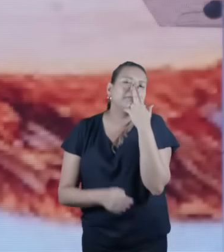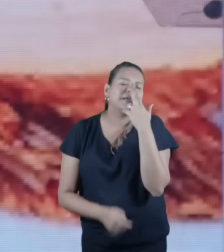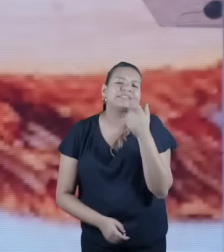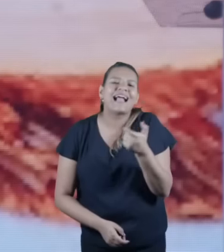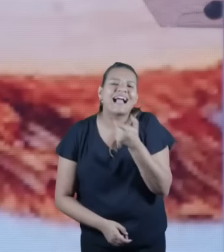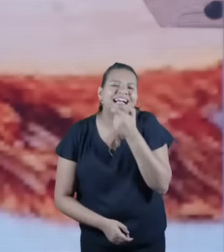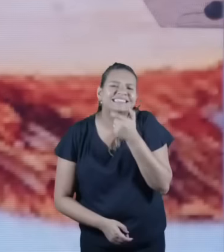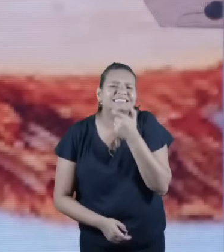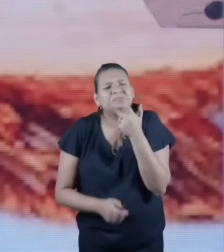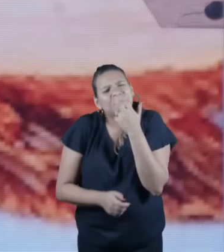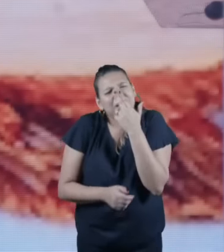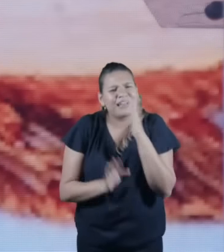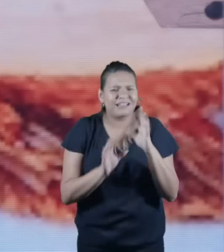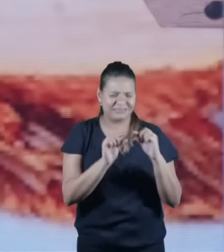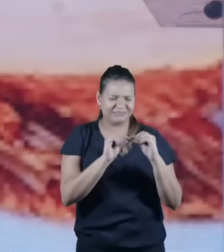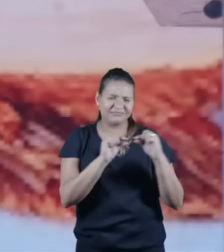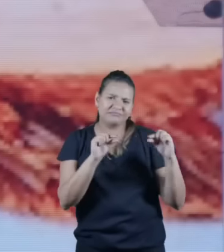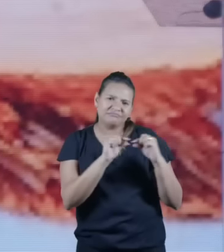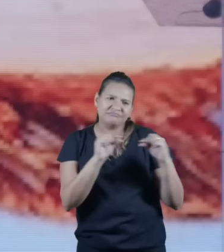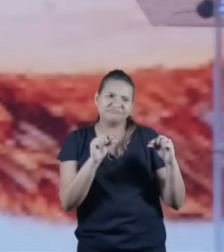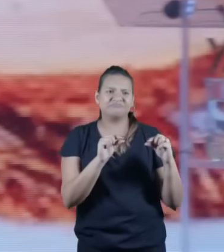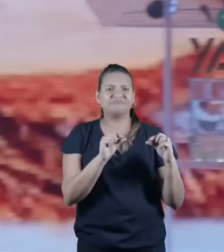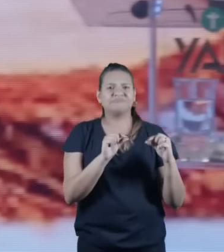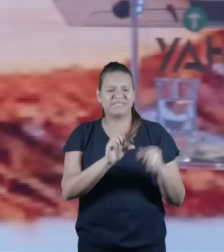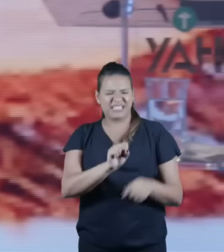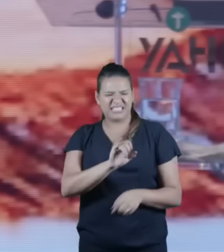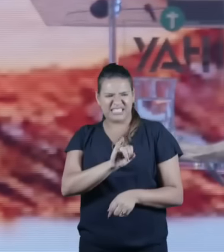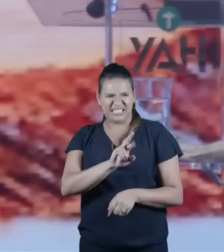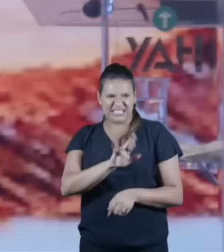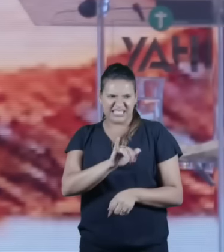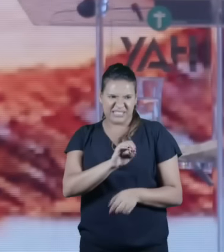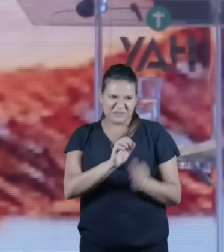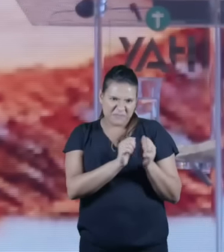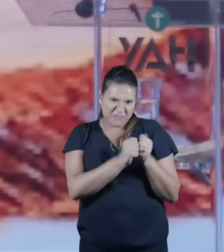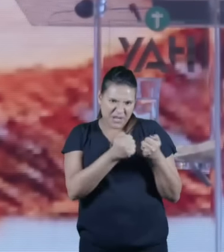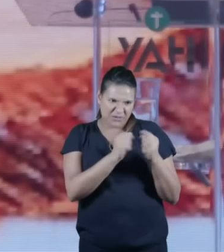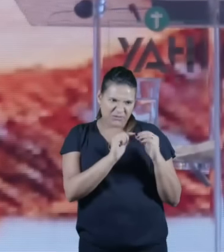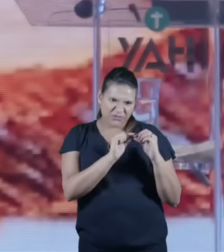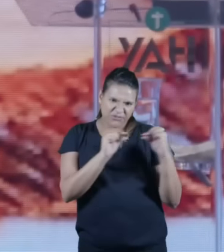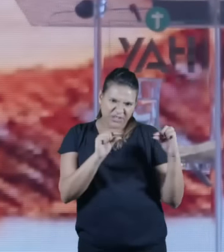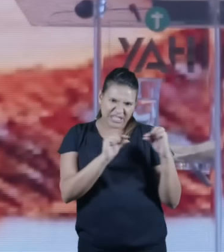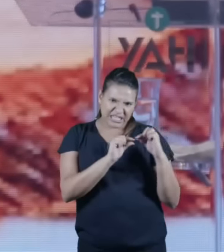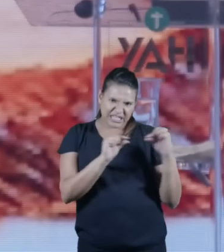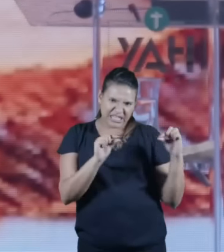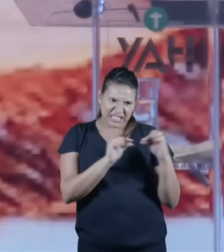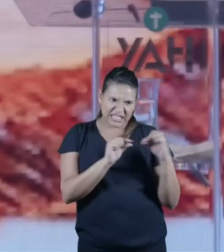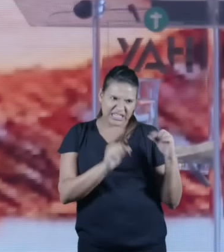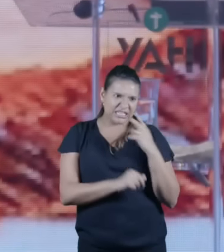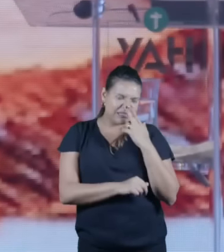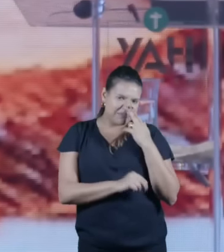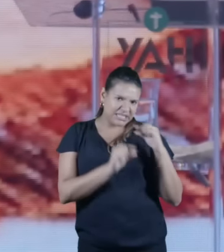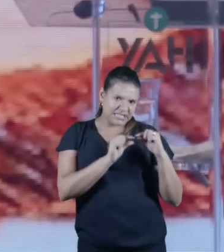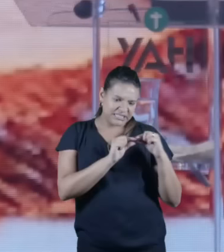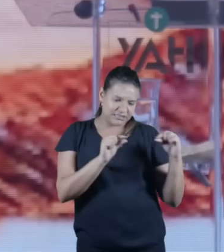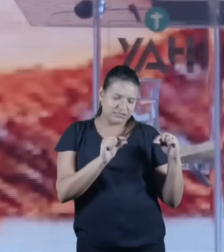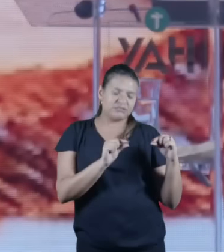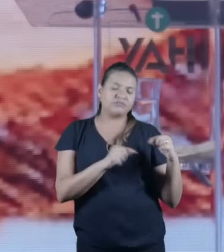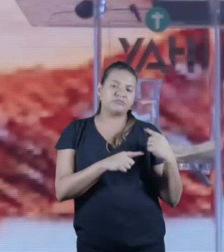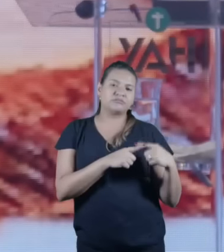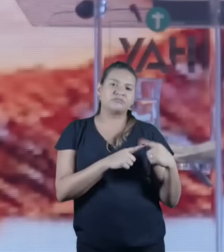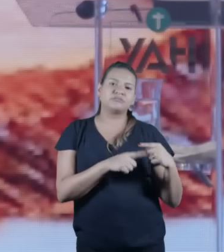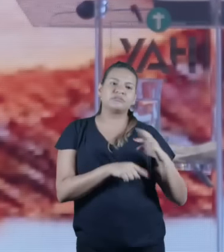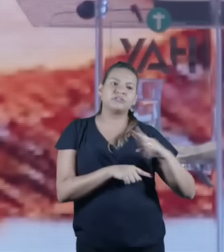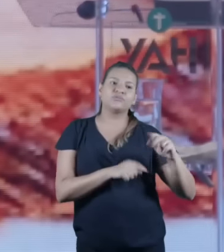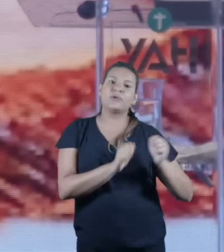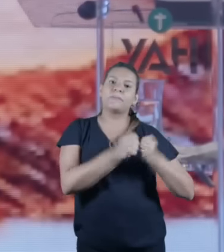talvez uma coisa mais parecida com um pão sírio aquele pão fininho é um pão sem fermento então eles estão sentados em